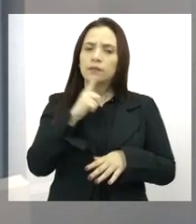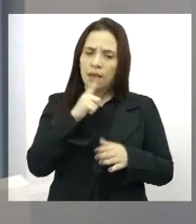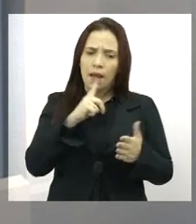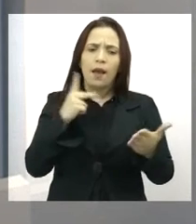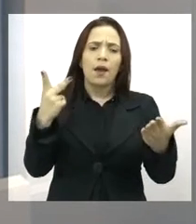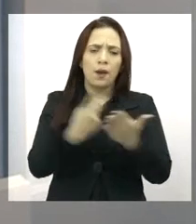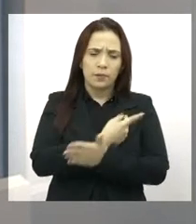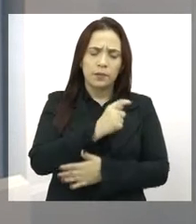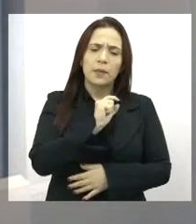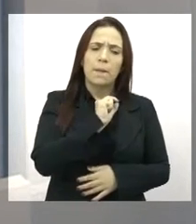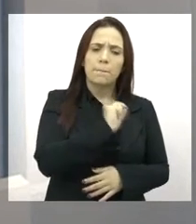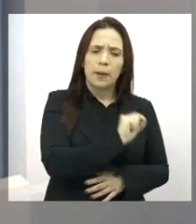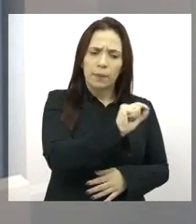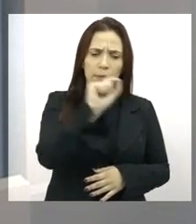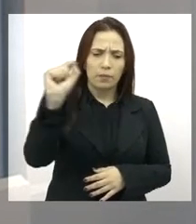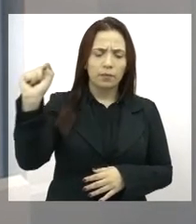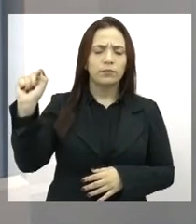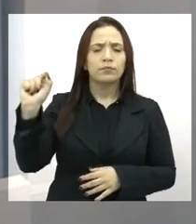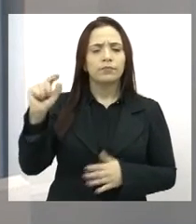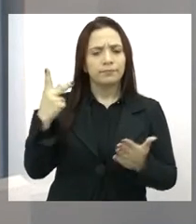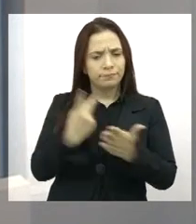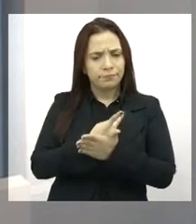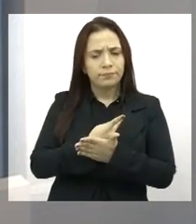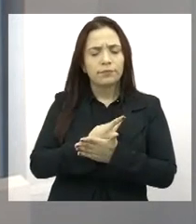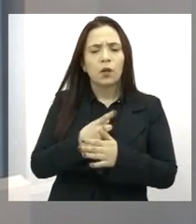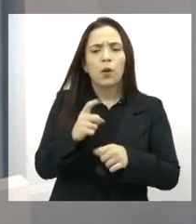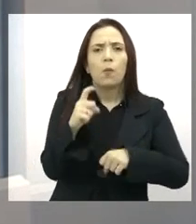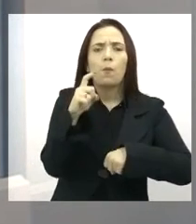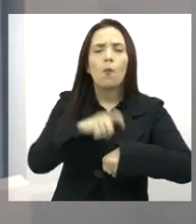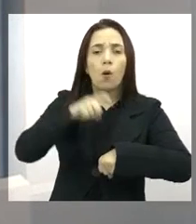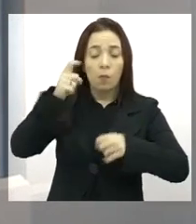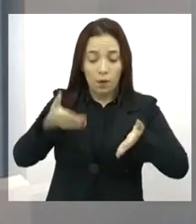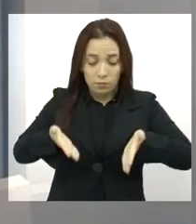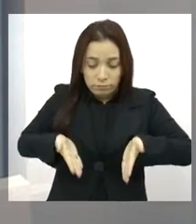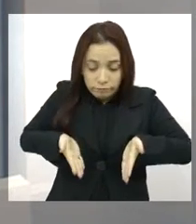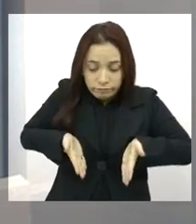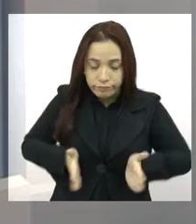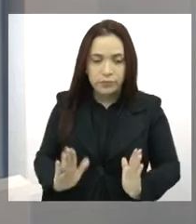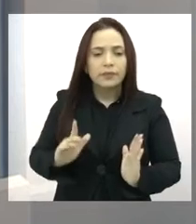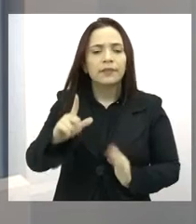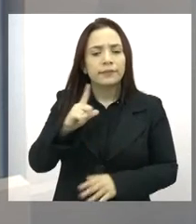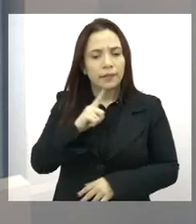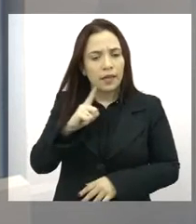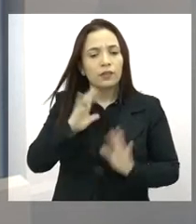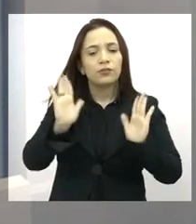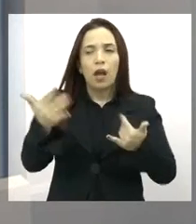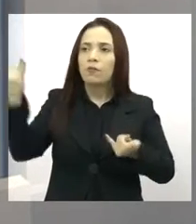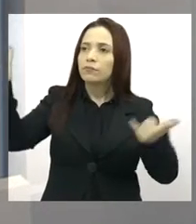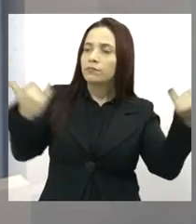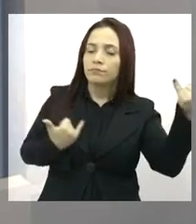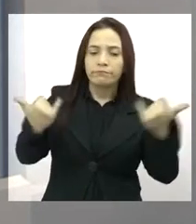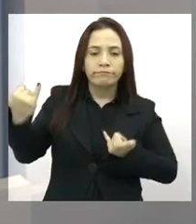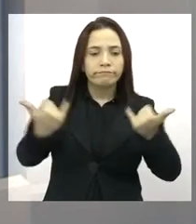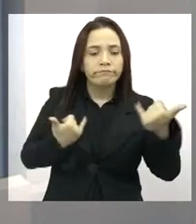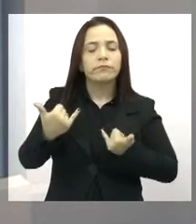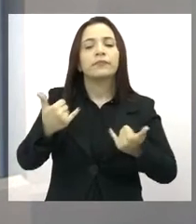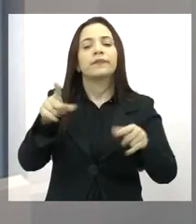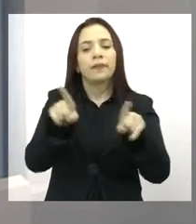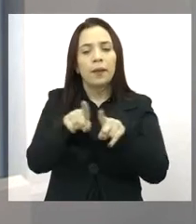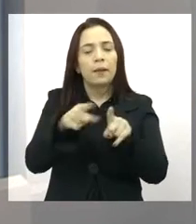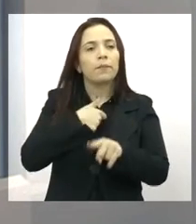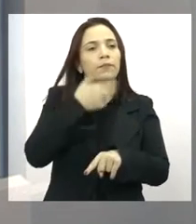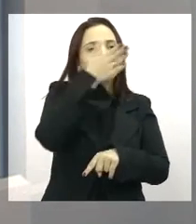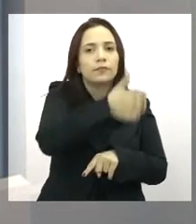que são verdadeiros absurdos no momento do parto. A gente já recebeu relatos, a gente participa